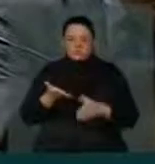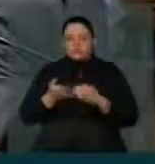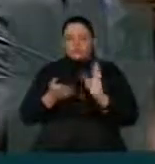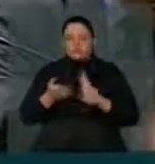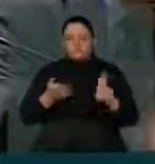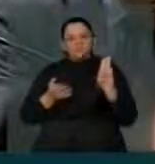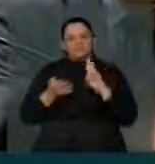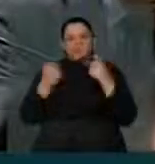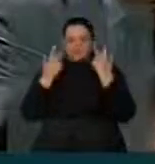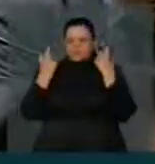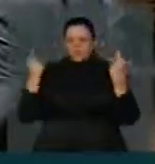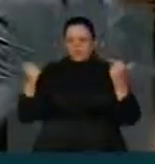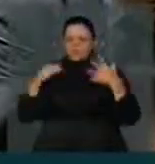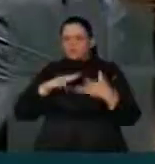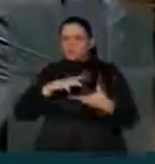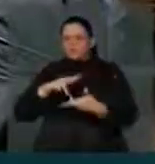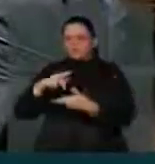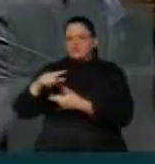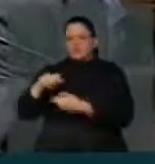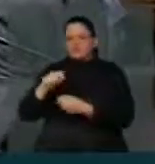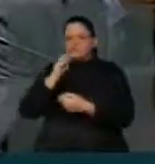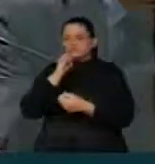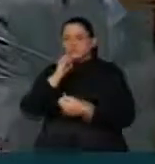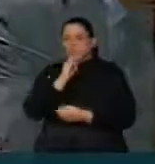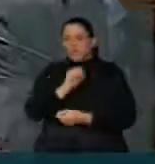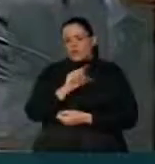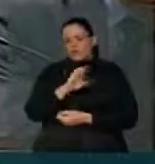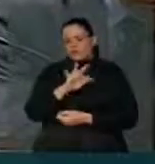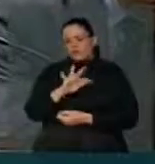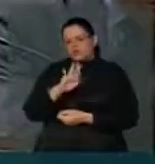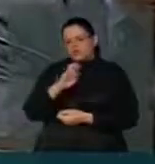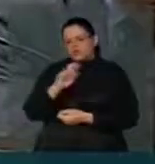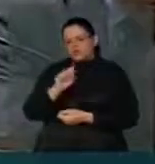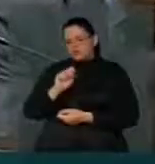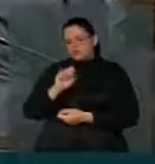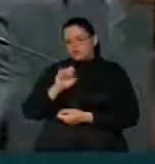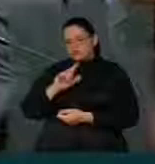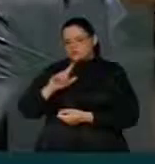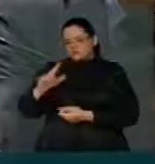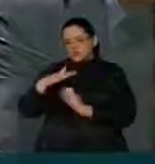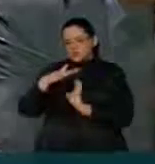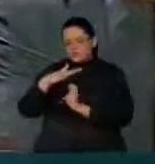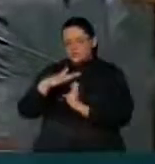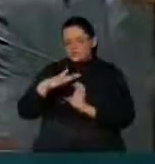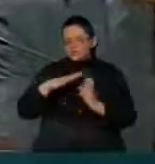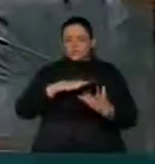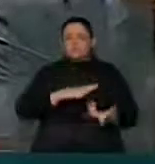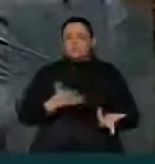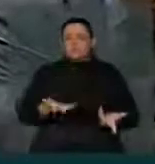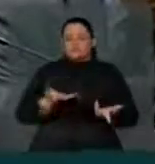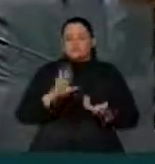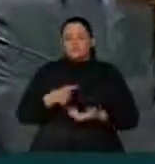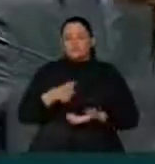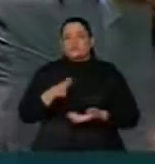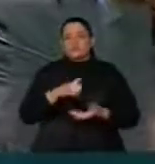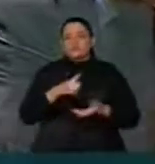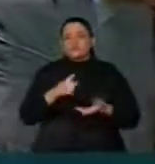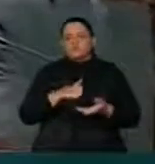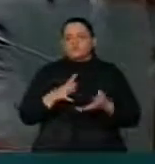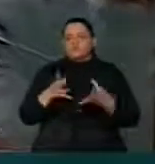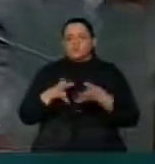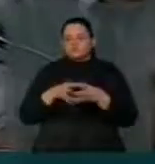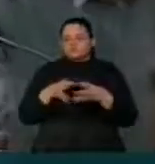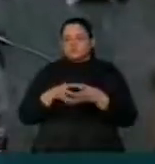utilizado globalmente, que é a SET Brasil, como experiência para afretamento de um conjunto de equipamentos importantes para a